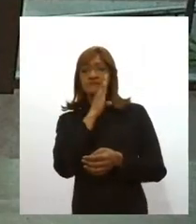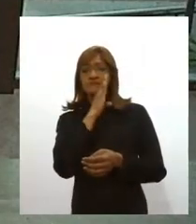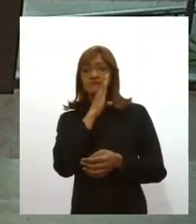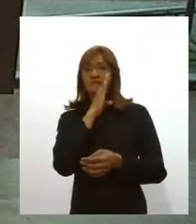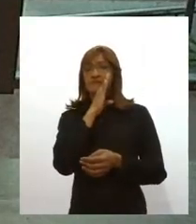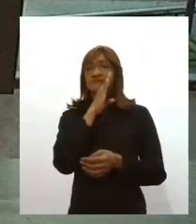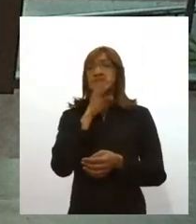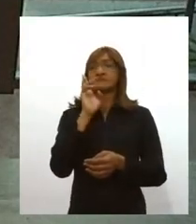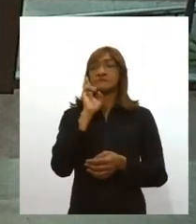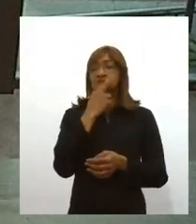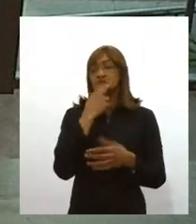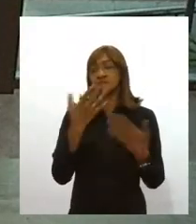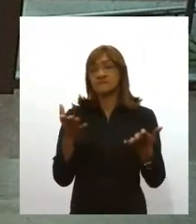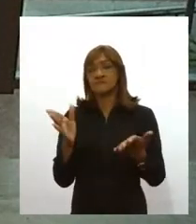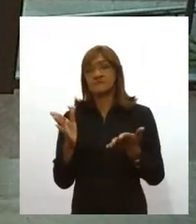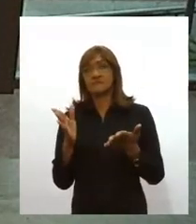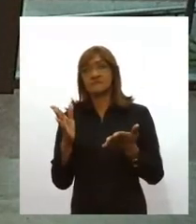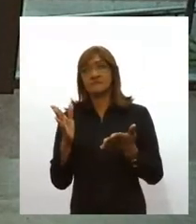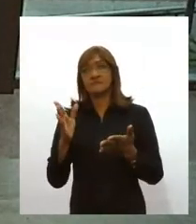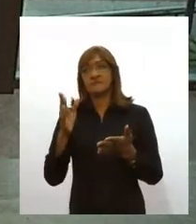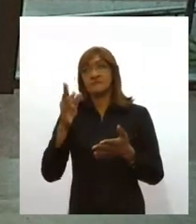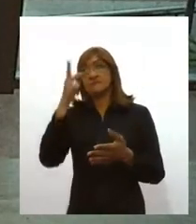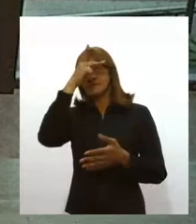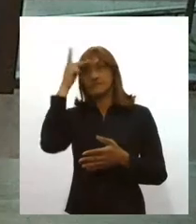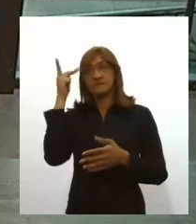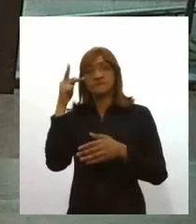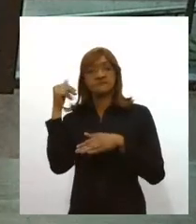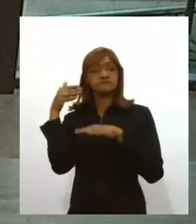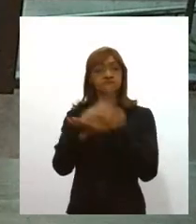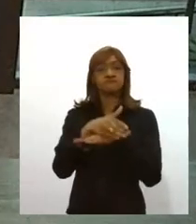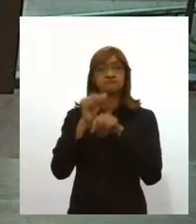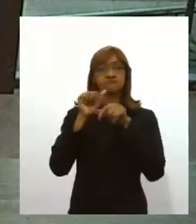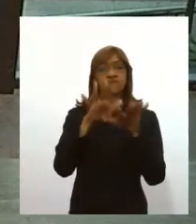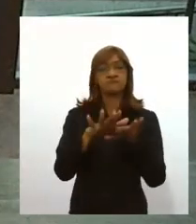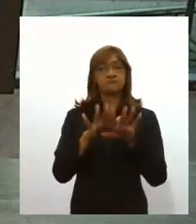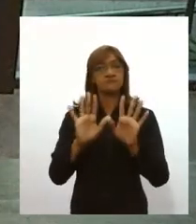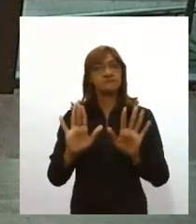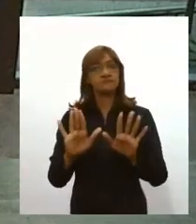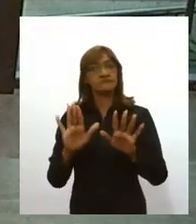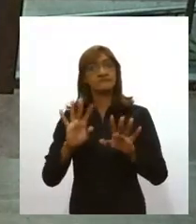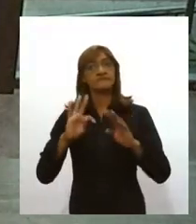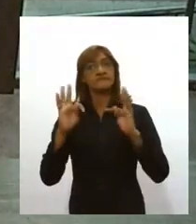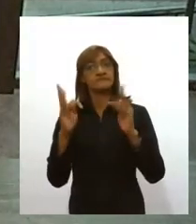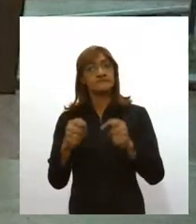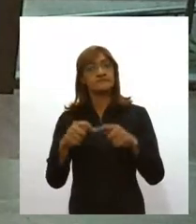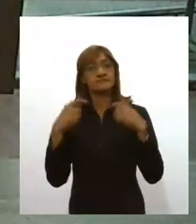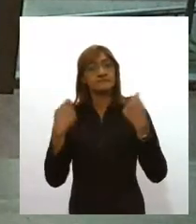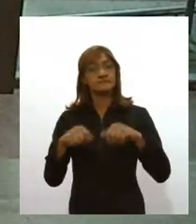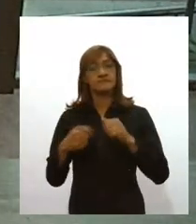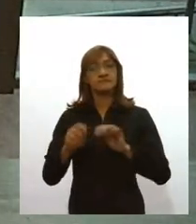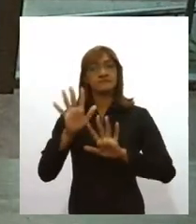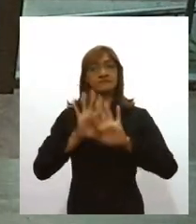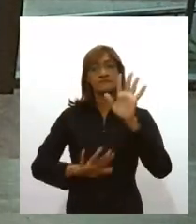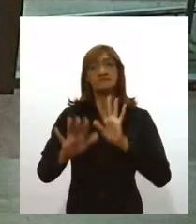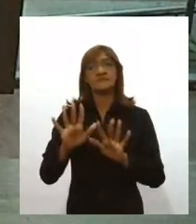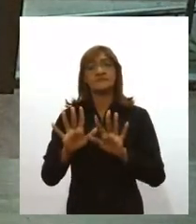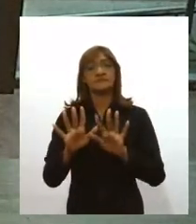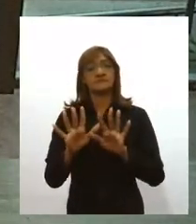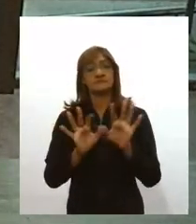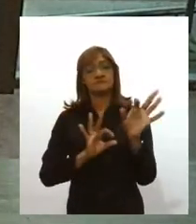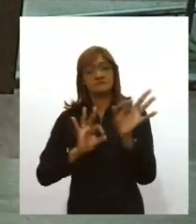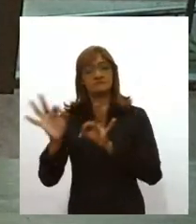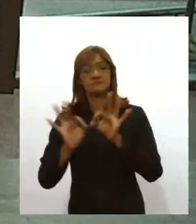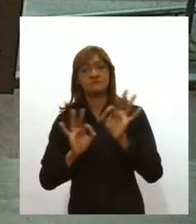abuso, um certo abuso. Então, tudo tem que ser de uma forma muito consciente para que não haja recuo e que não haja essa tal